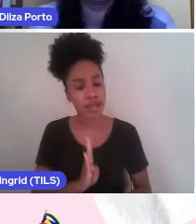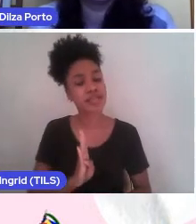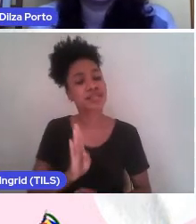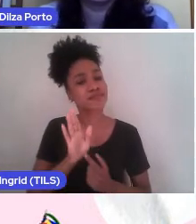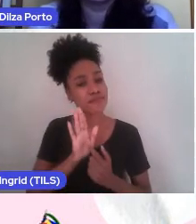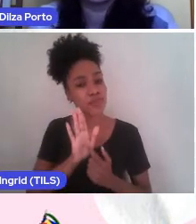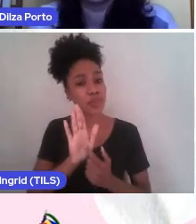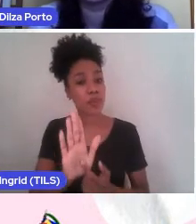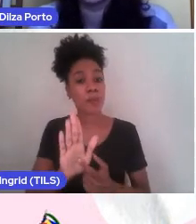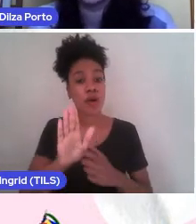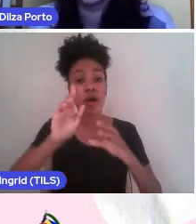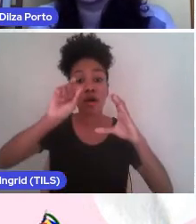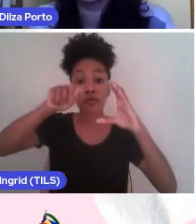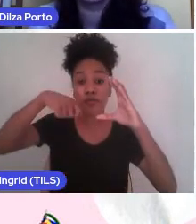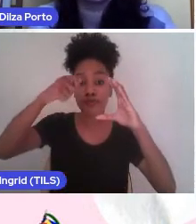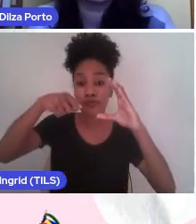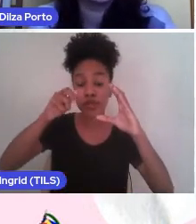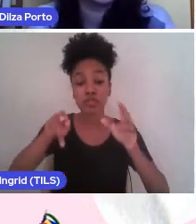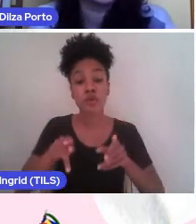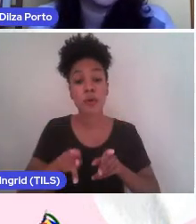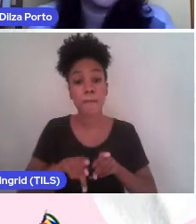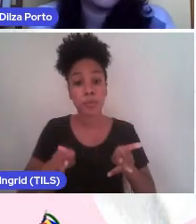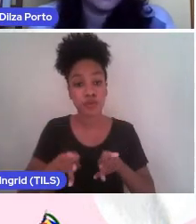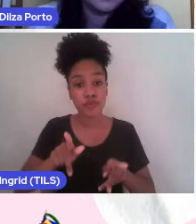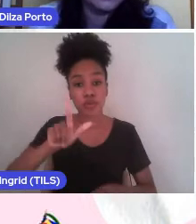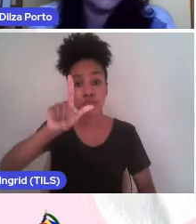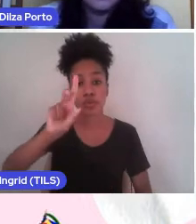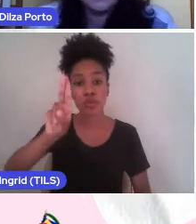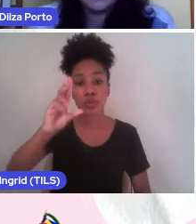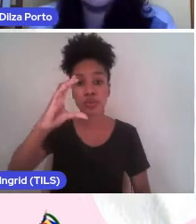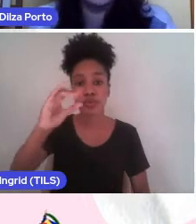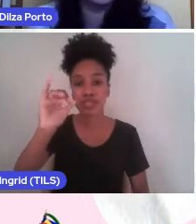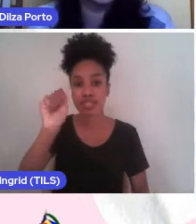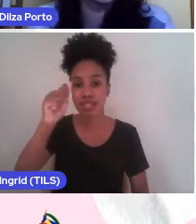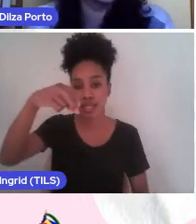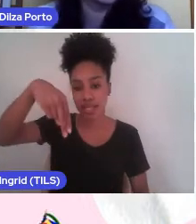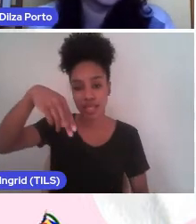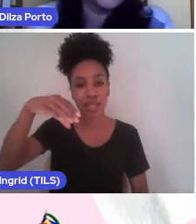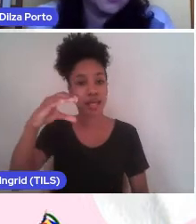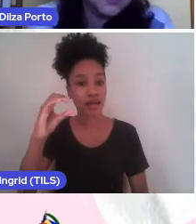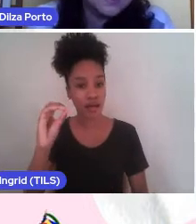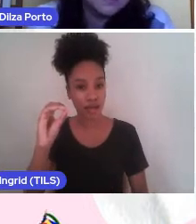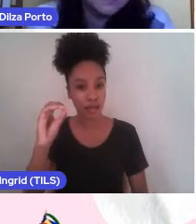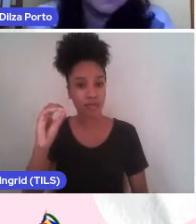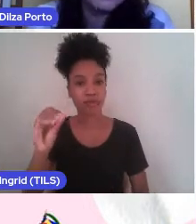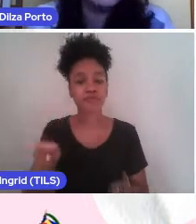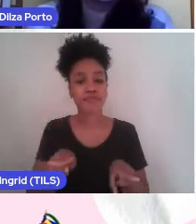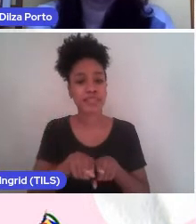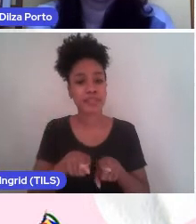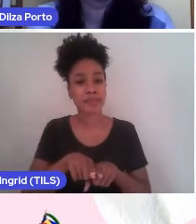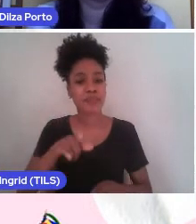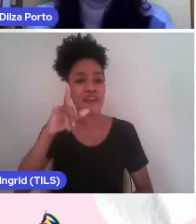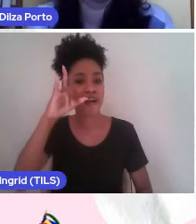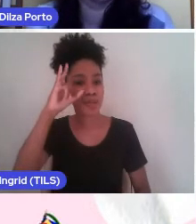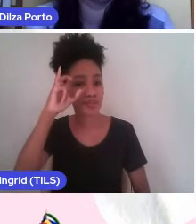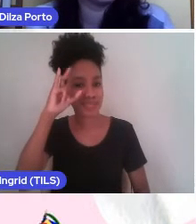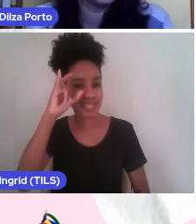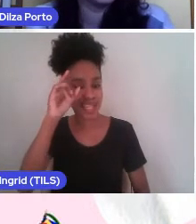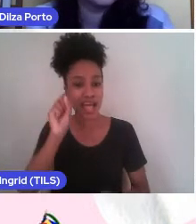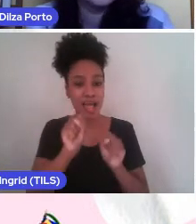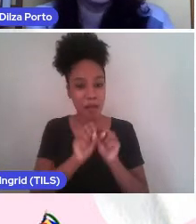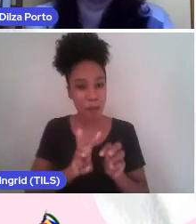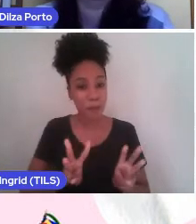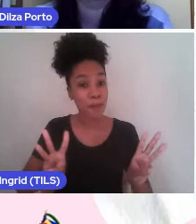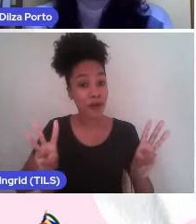o vídeo feito pelo professor Luciano Mendes de Faria Filho. Ainda temos um perfil no Instagram, uma